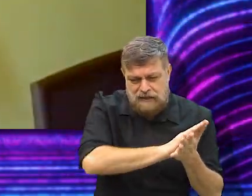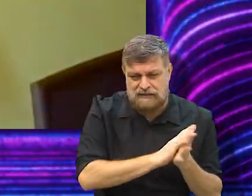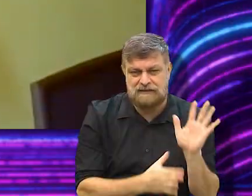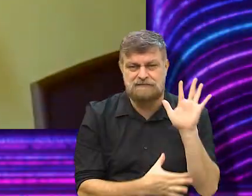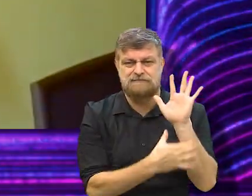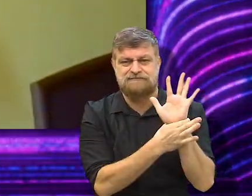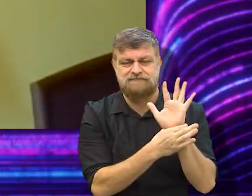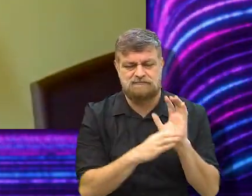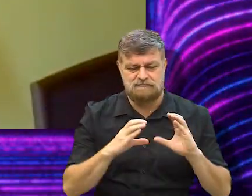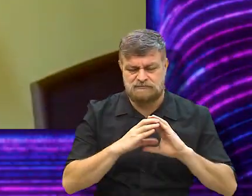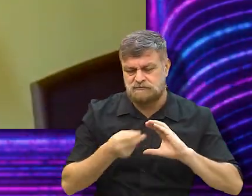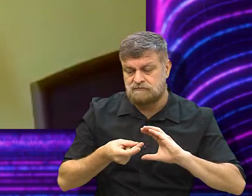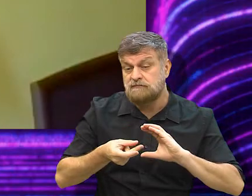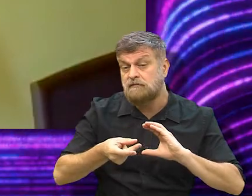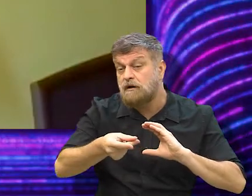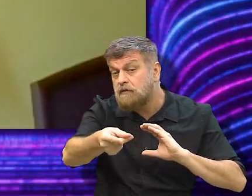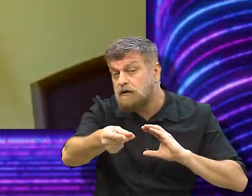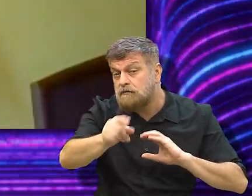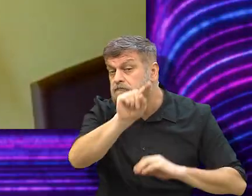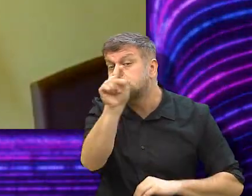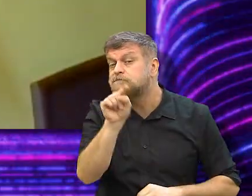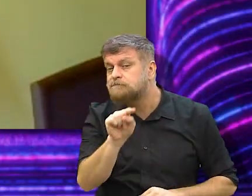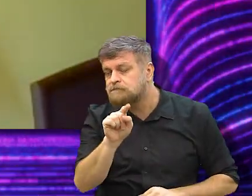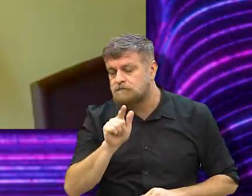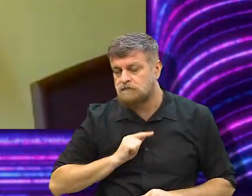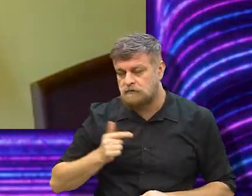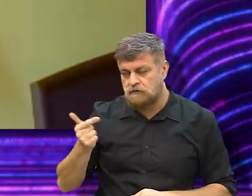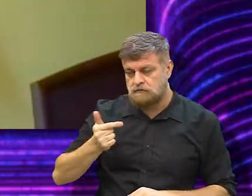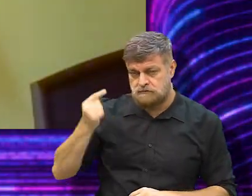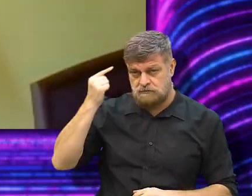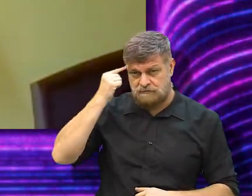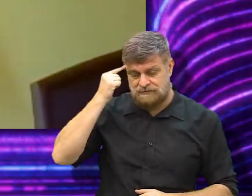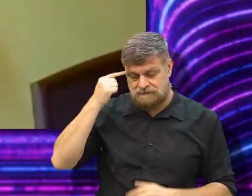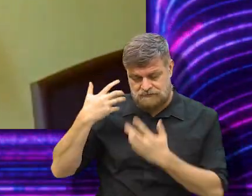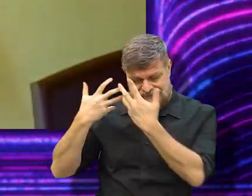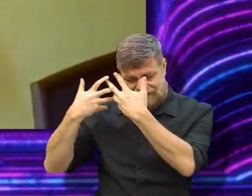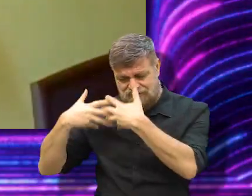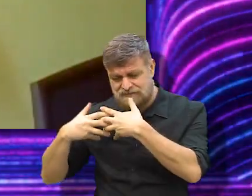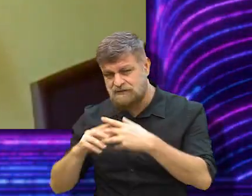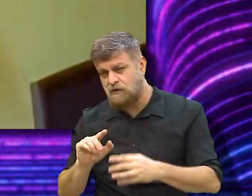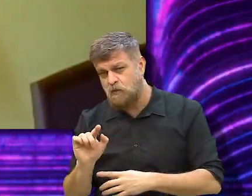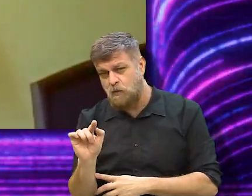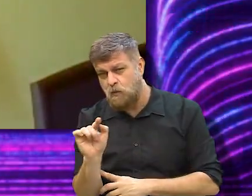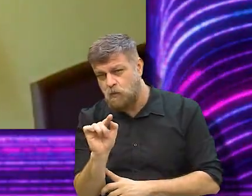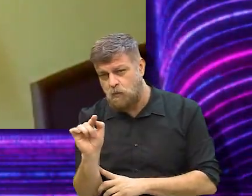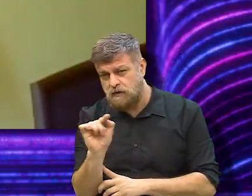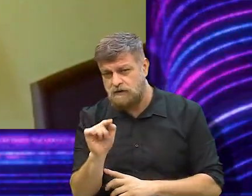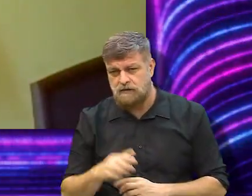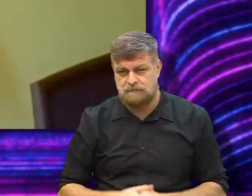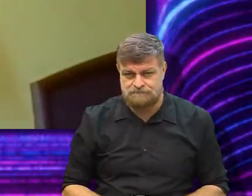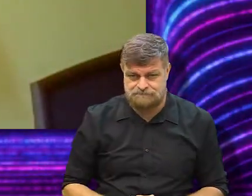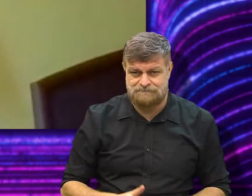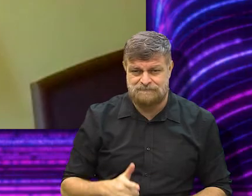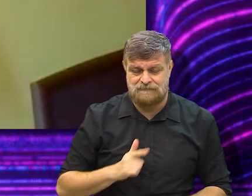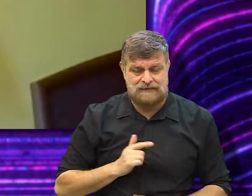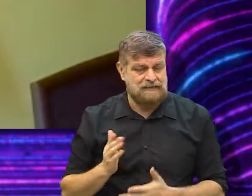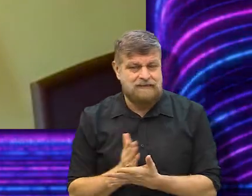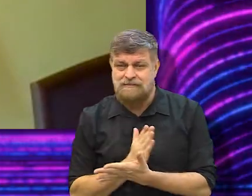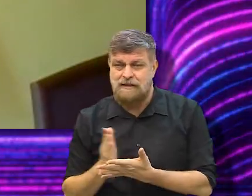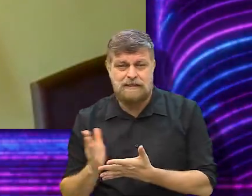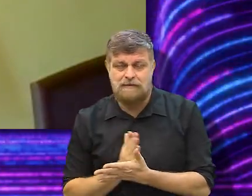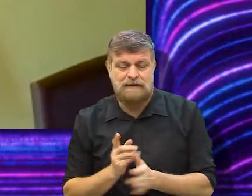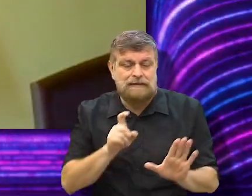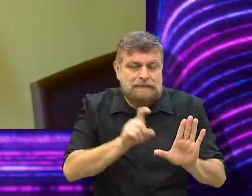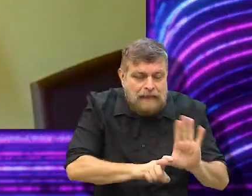sentido de sustentabilidade, eu acho que tem um segundo pensamento, uma segunda reflexão do livro, que meio